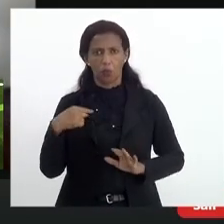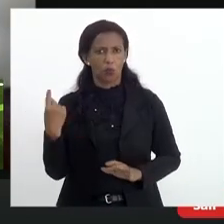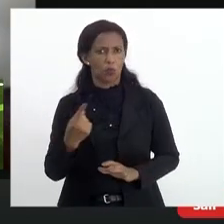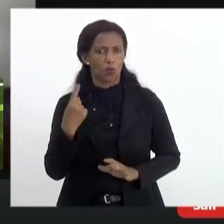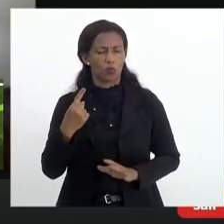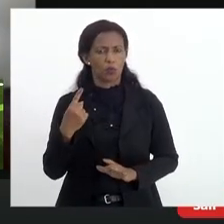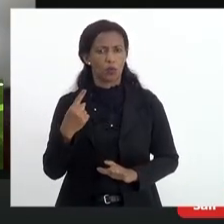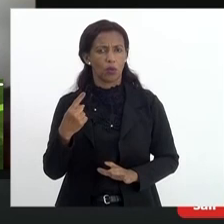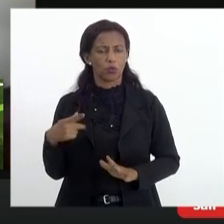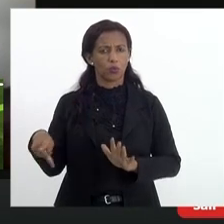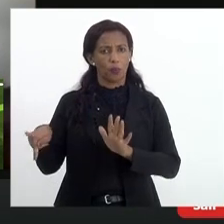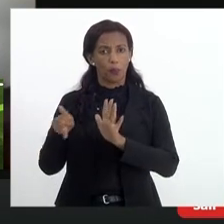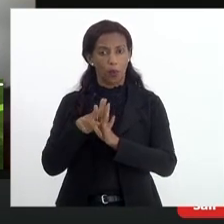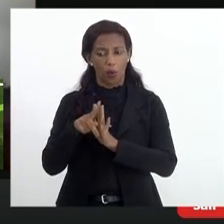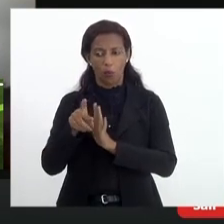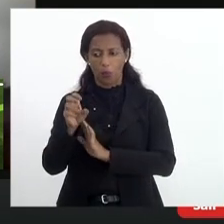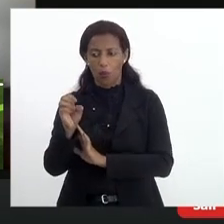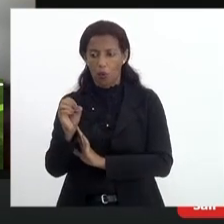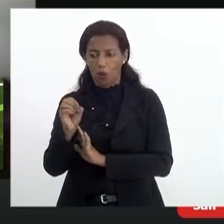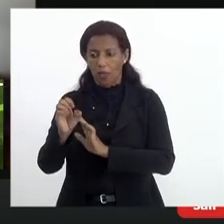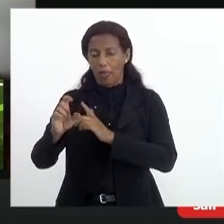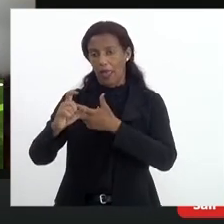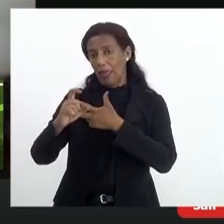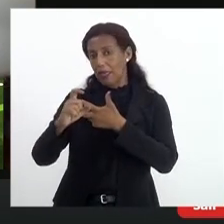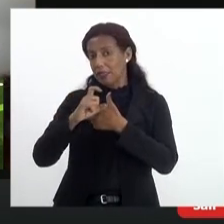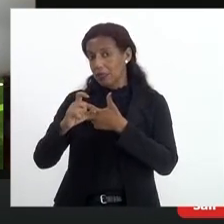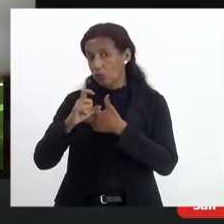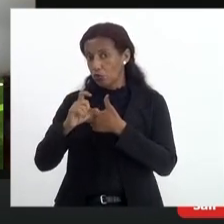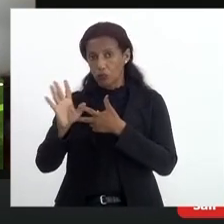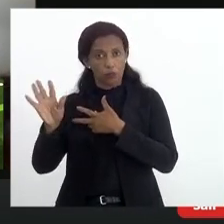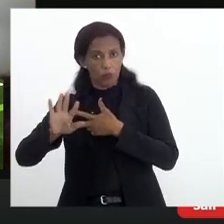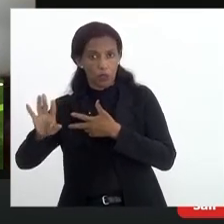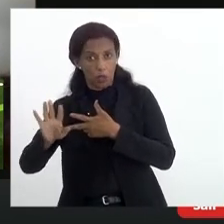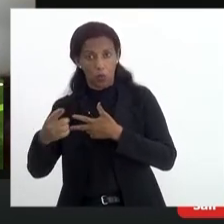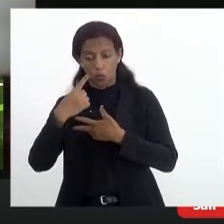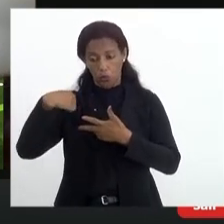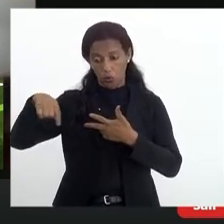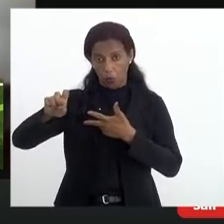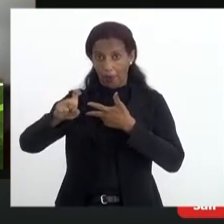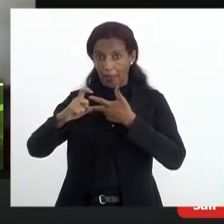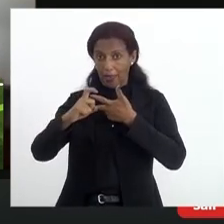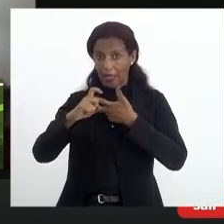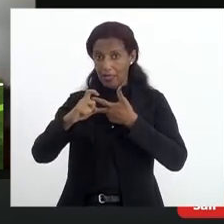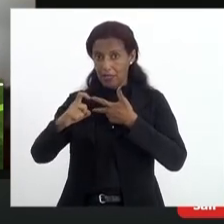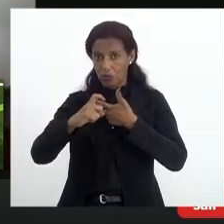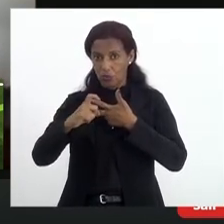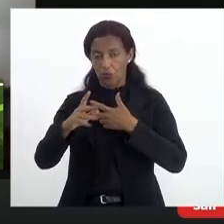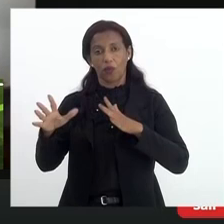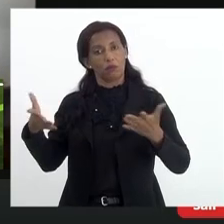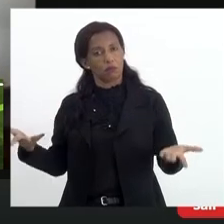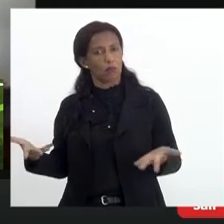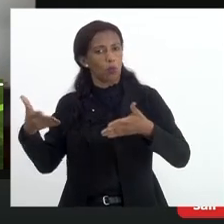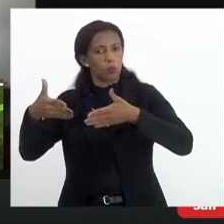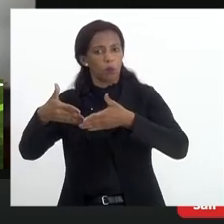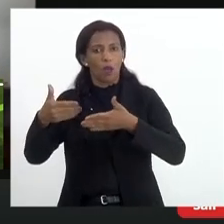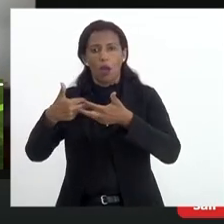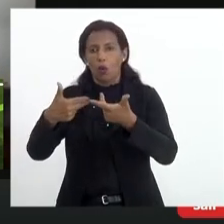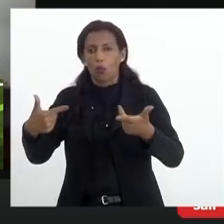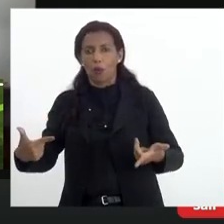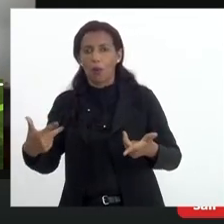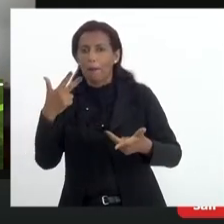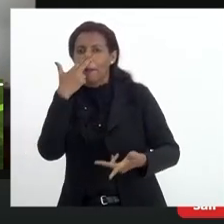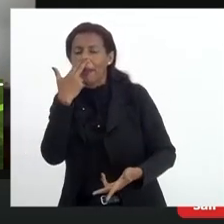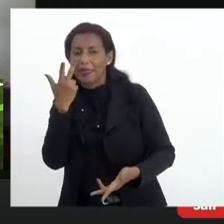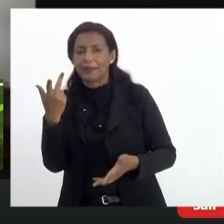um órgão executivo, não somos um órgão deliberativo, somos um órgão executivo, então algumas questões realmente, nós ficamos